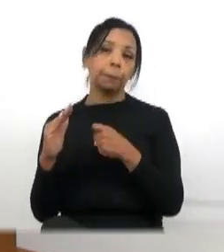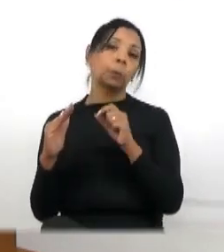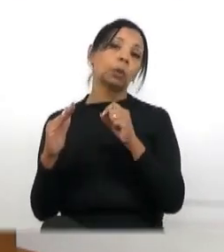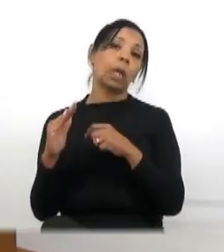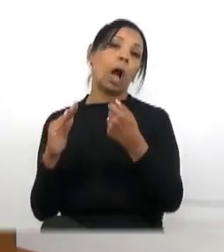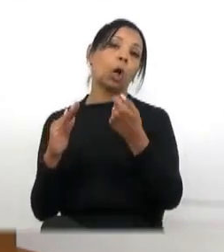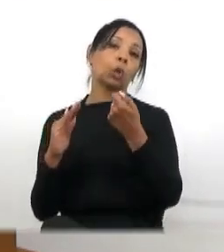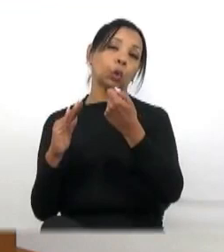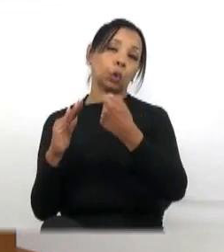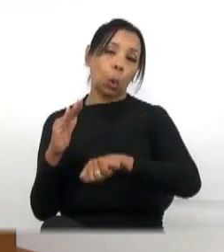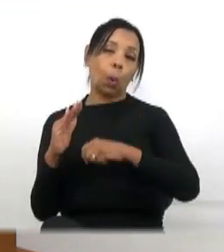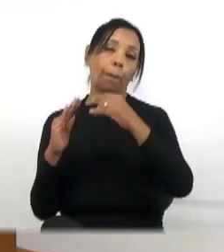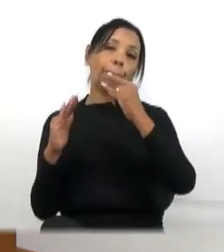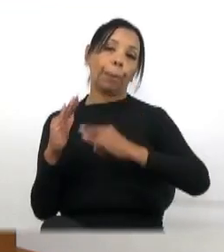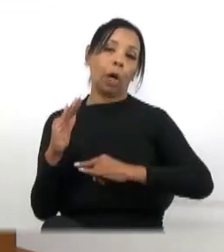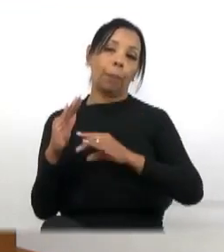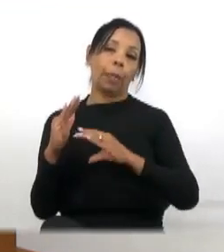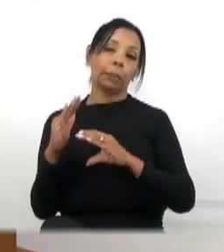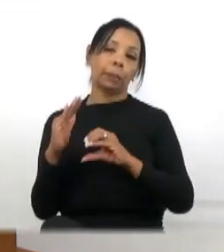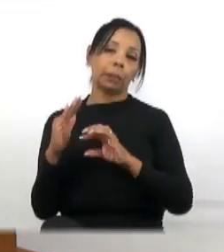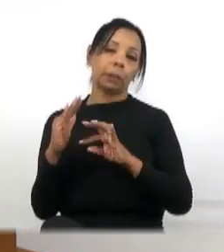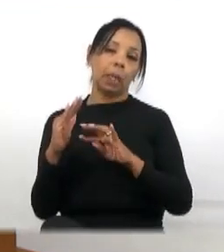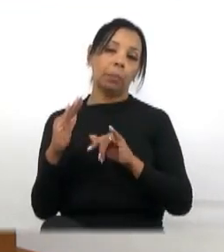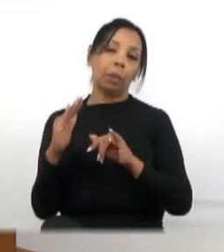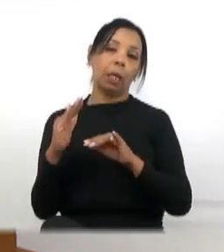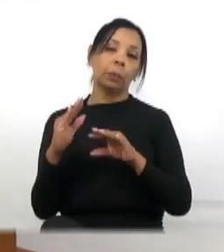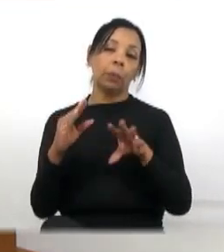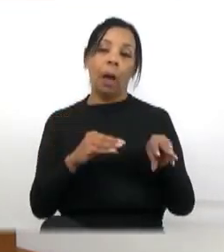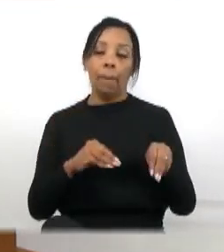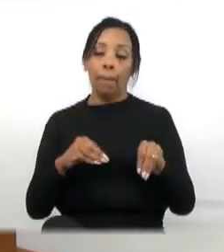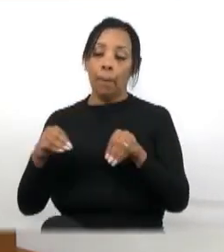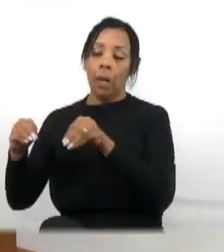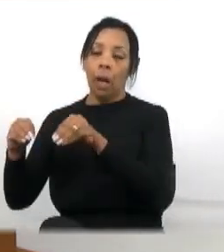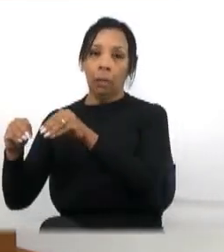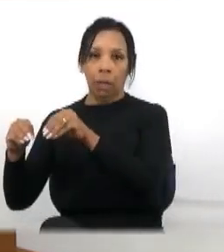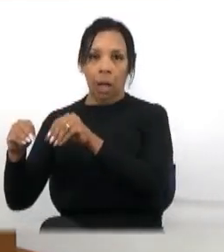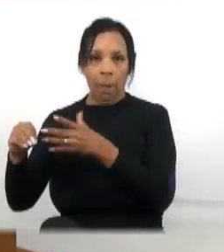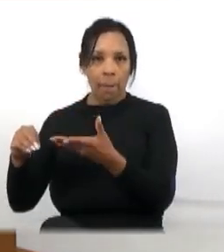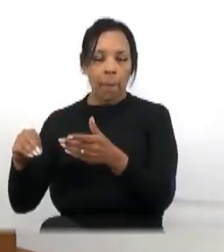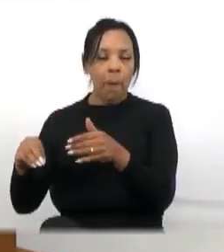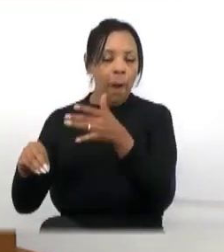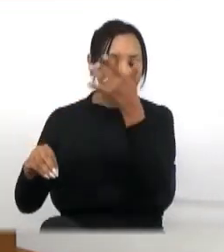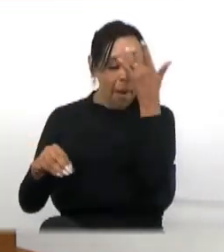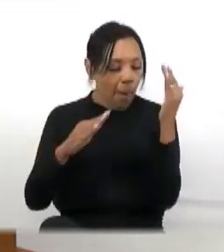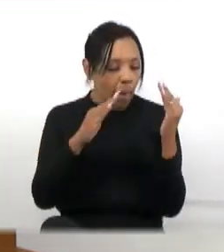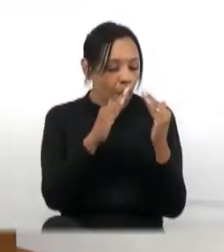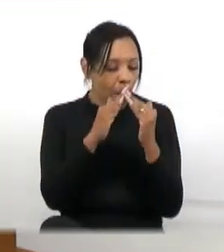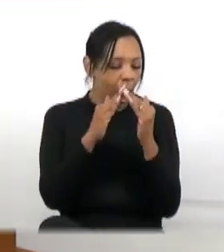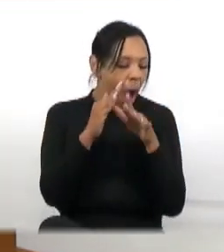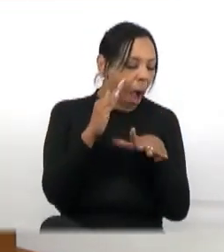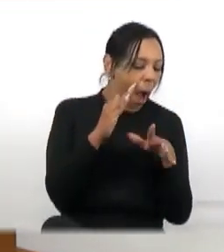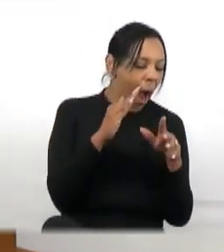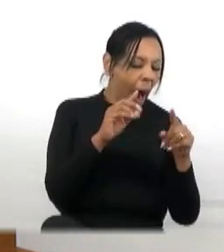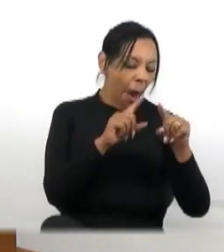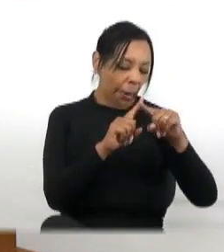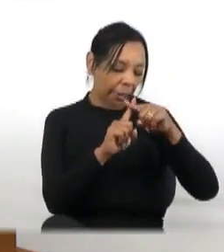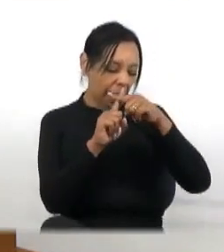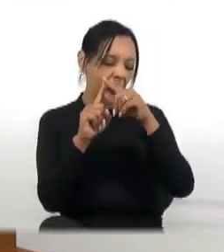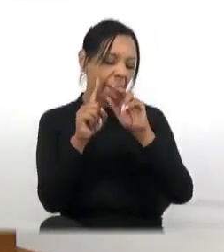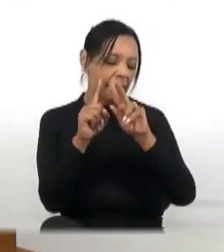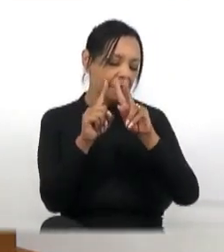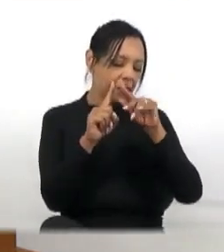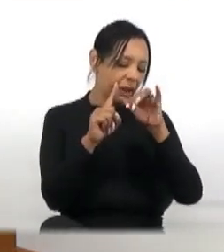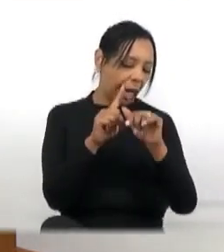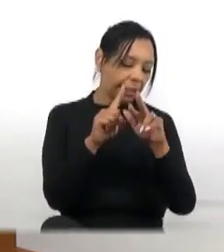da CETESB para movimentar a terra. O cara quer construir uma casa em qualquer bar, no Cruzeiro, na Vila Garcia, no